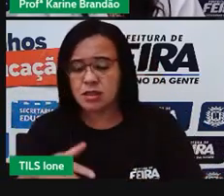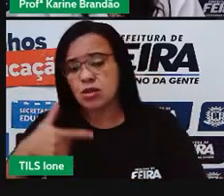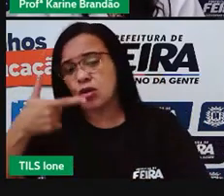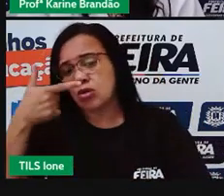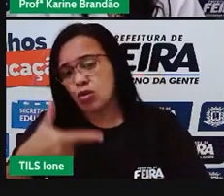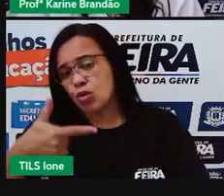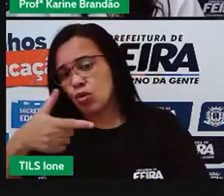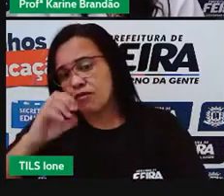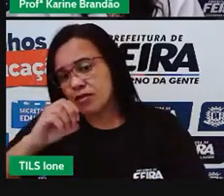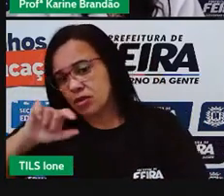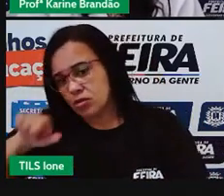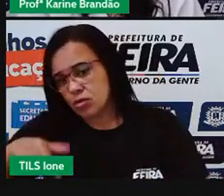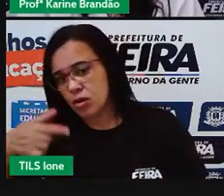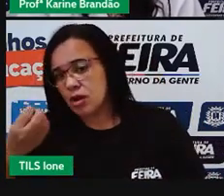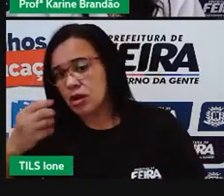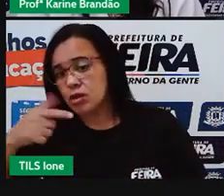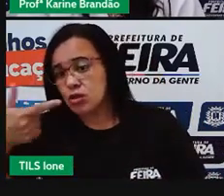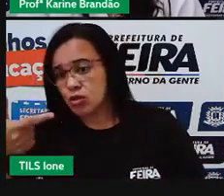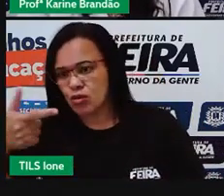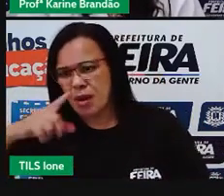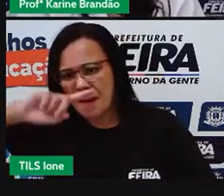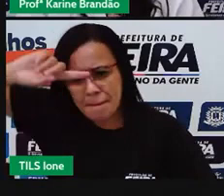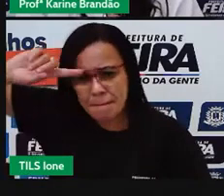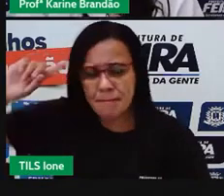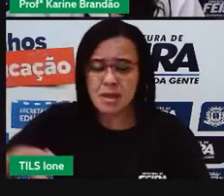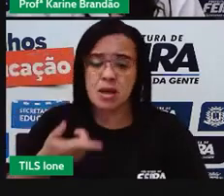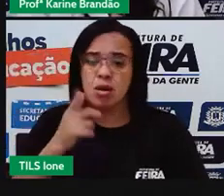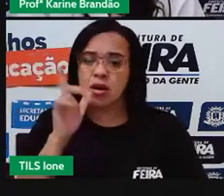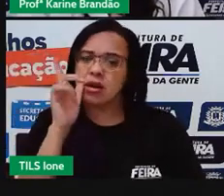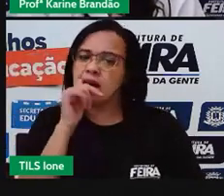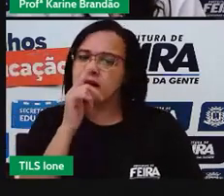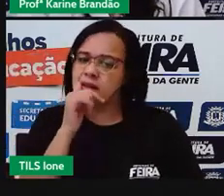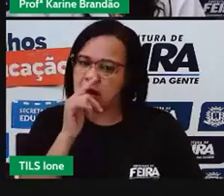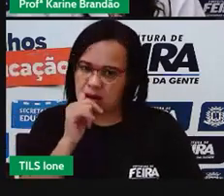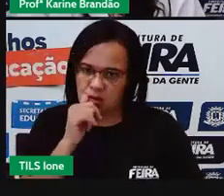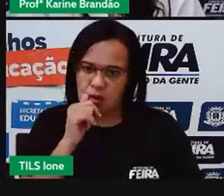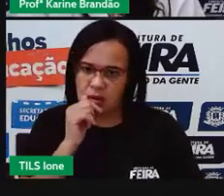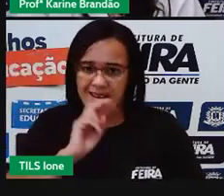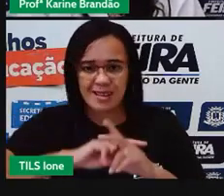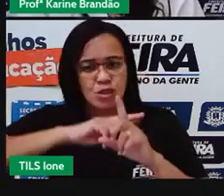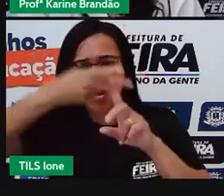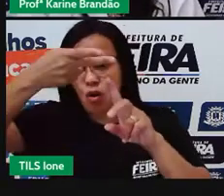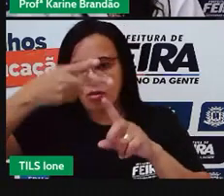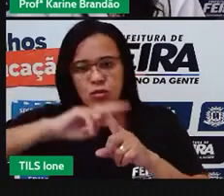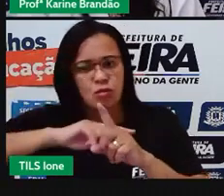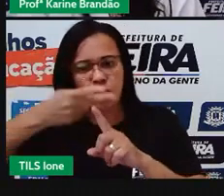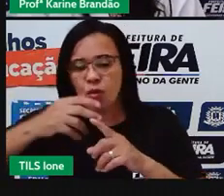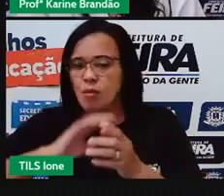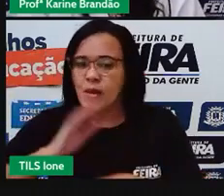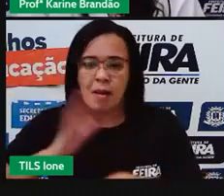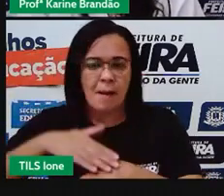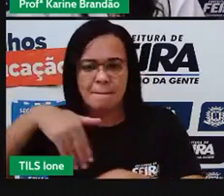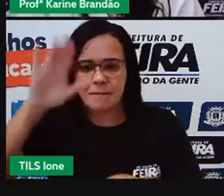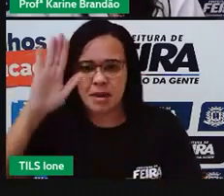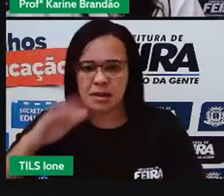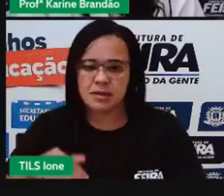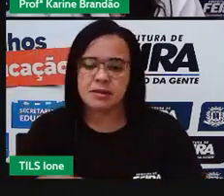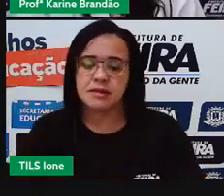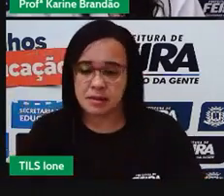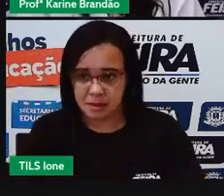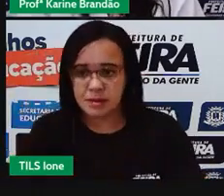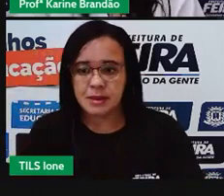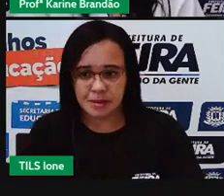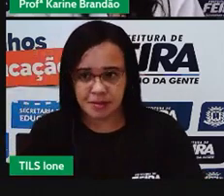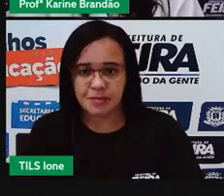gastamos o dobro, né? Do que a China gasta. Sendo que 9% vem de fora das